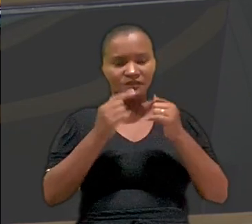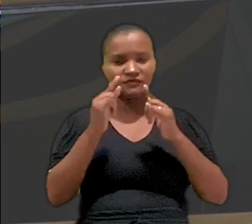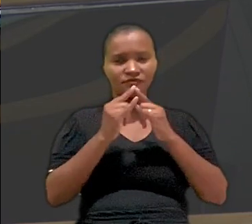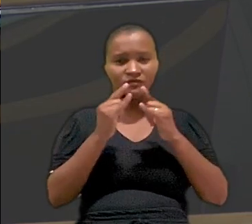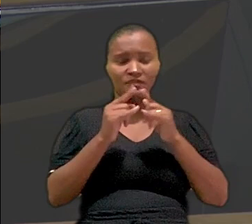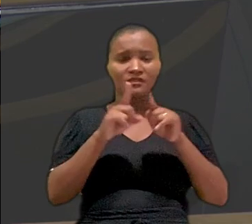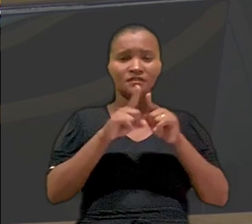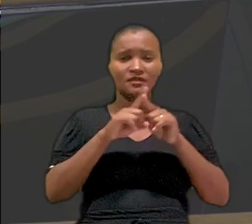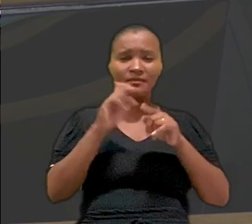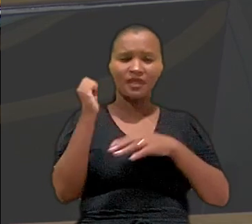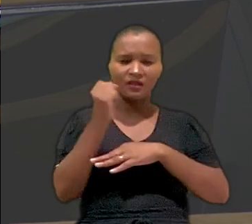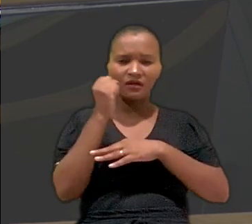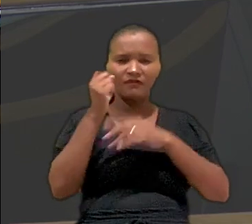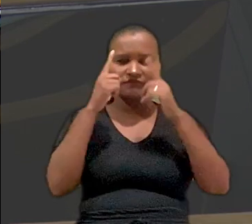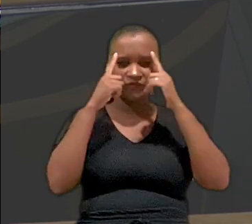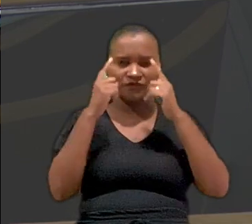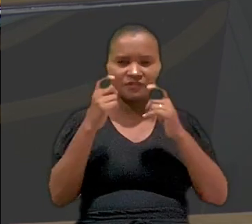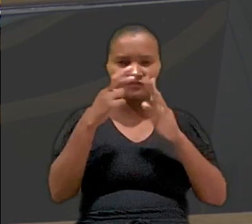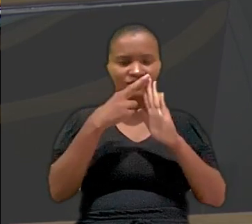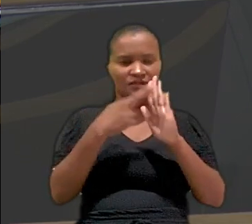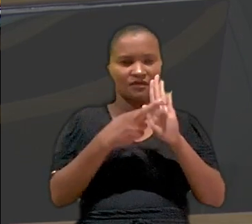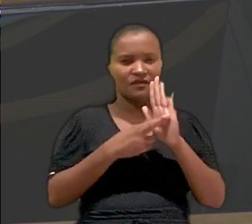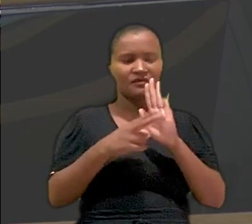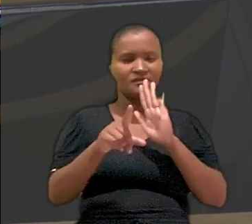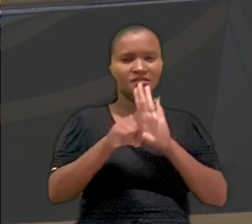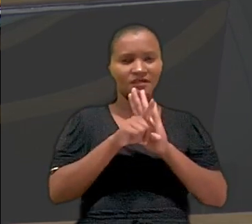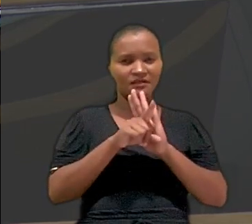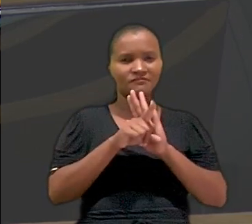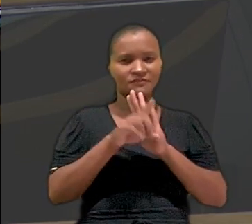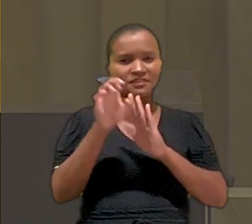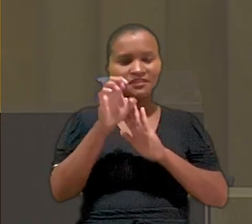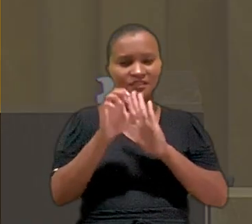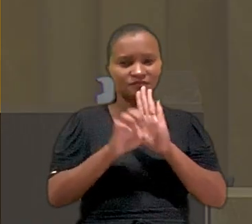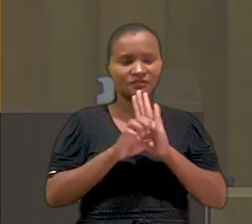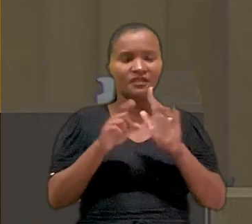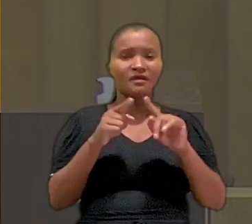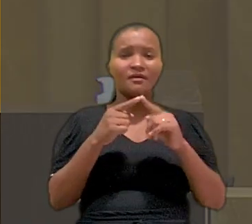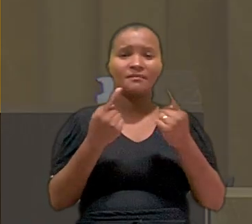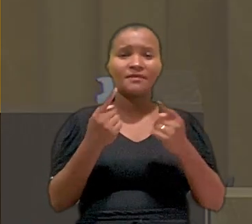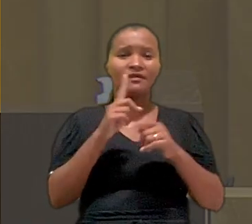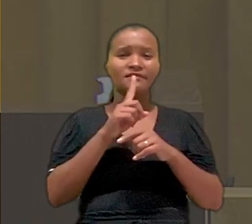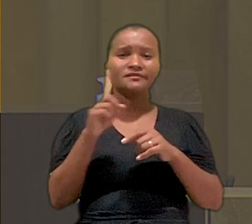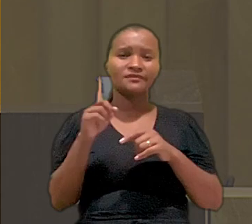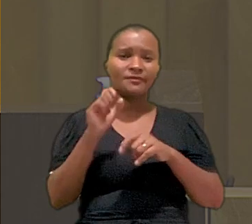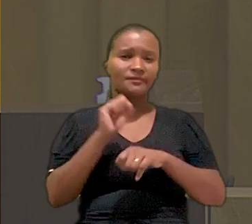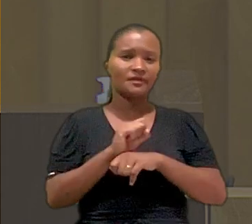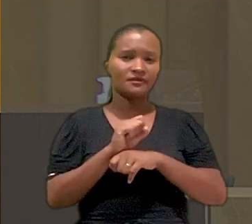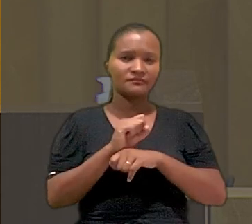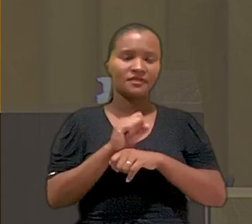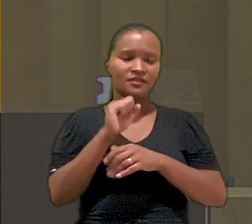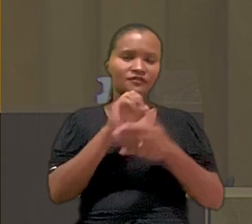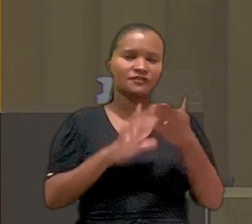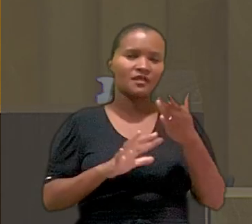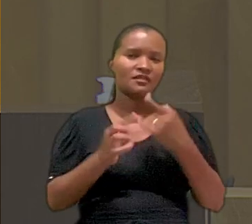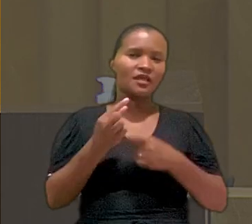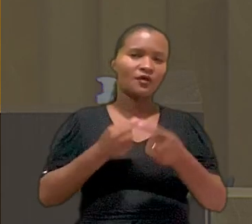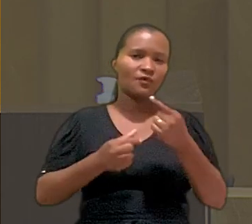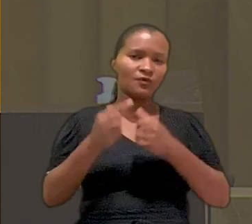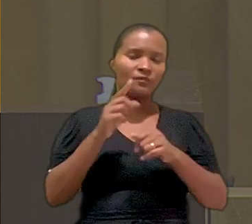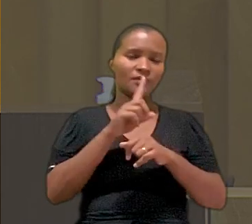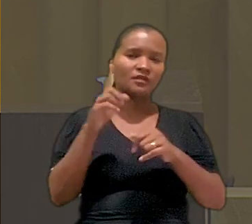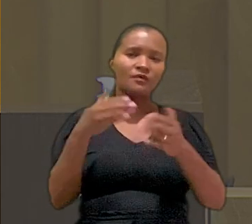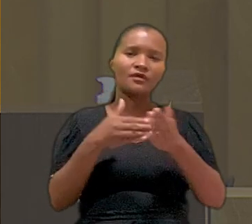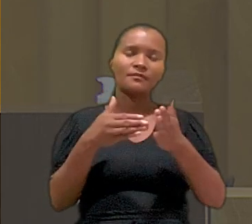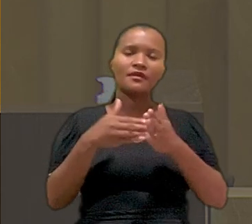da instituição e de grave violação de normas legais e estatutárias. No entanto, ela não implica a paralisação da atividade